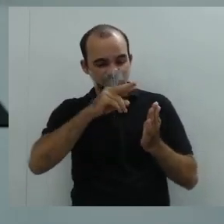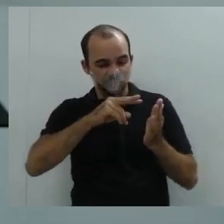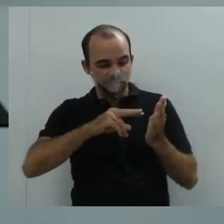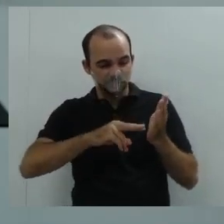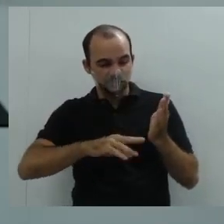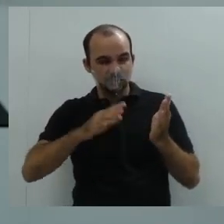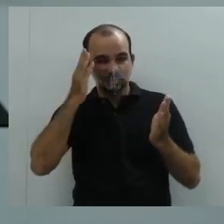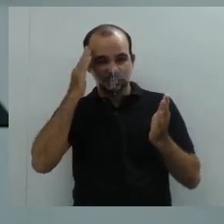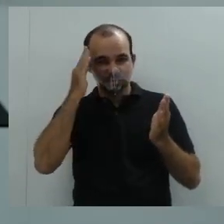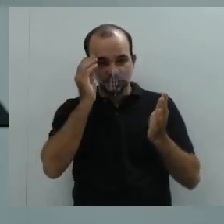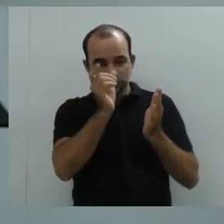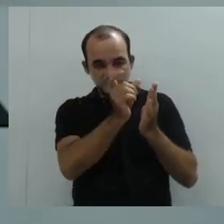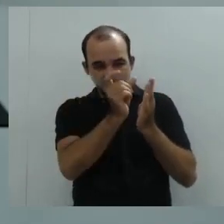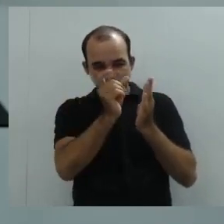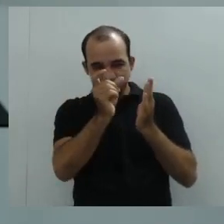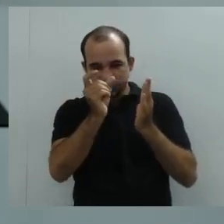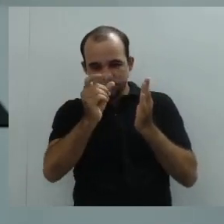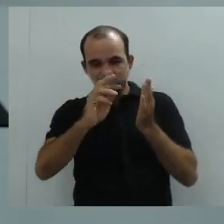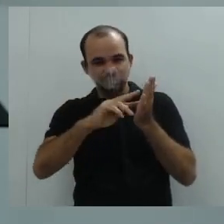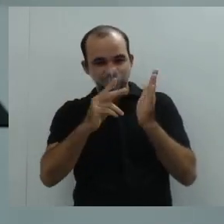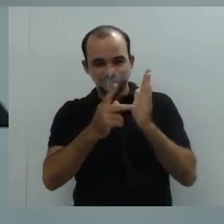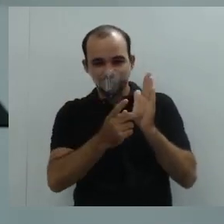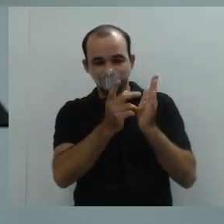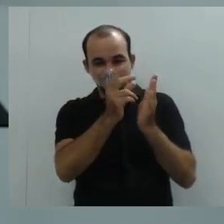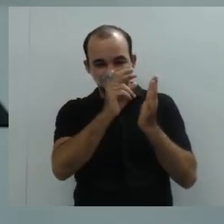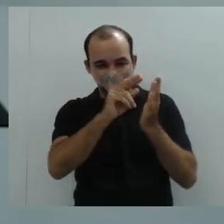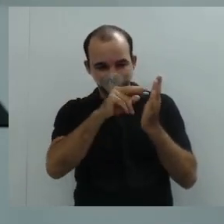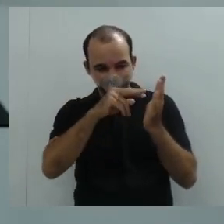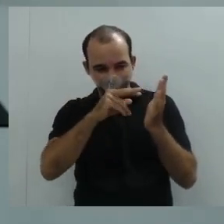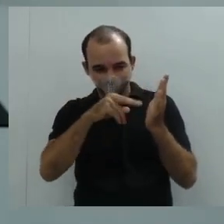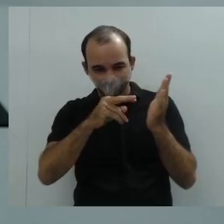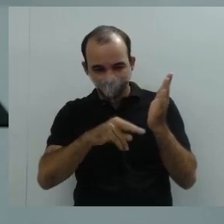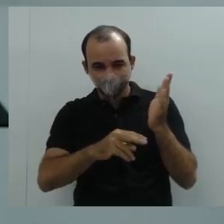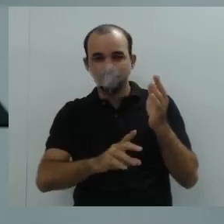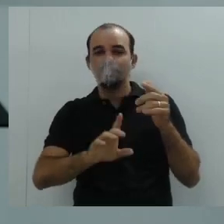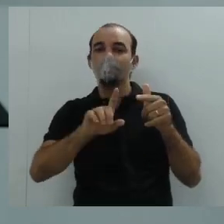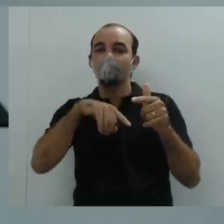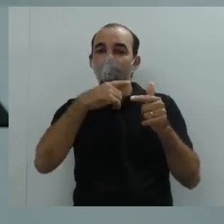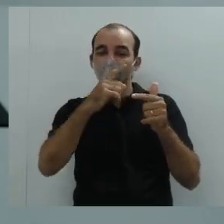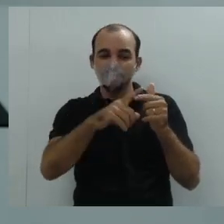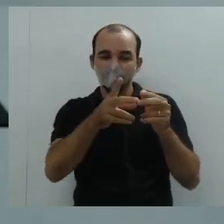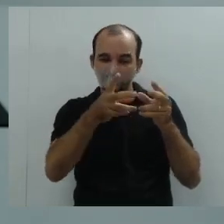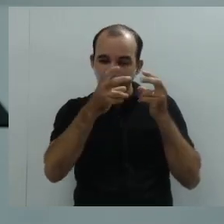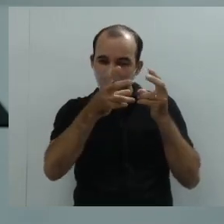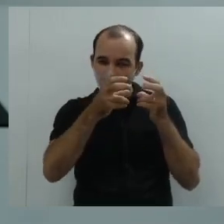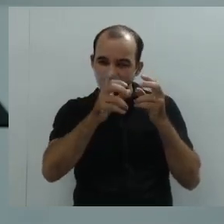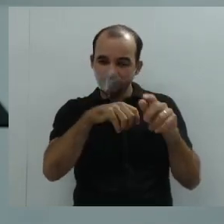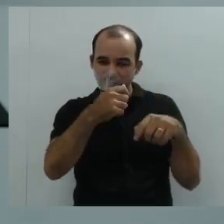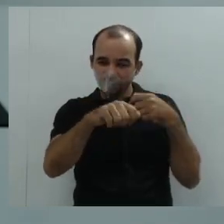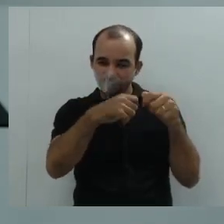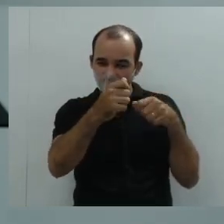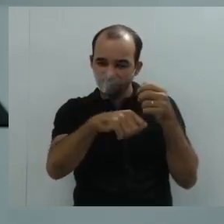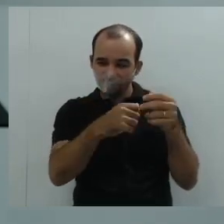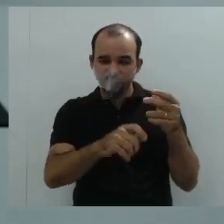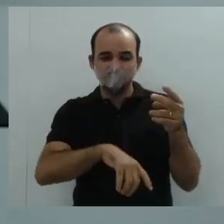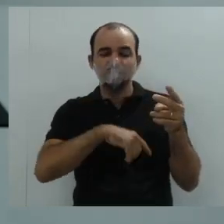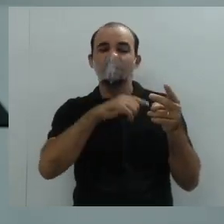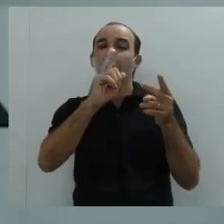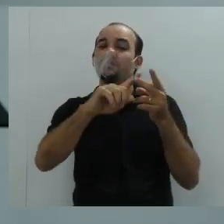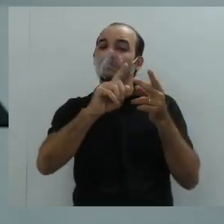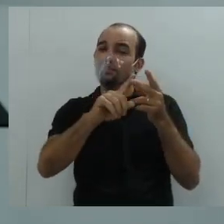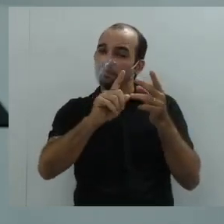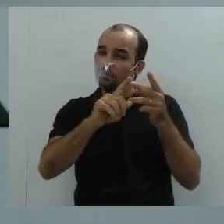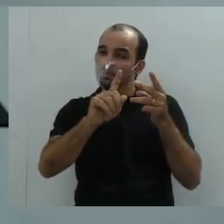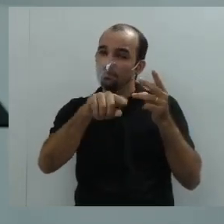depois a gente falar e escrever. Lembra da ordem que eu mostrei a vocês? A gente lê sobre o assunto,